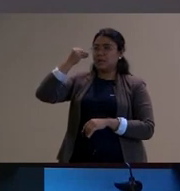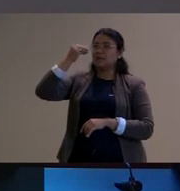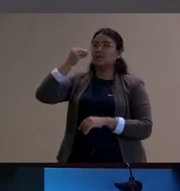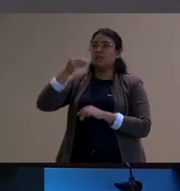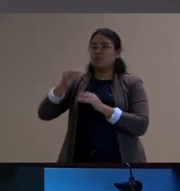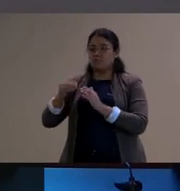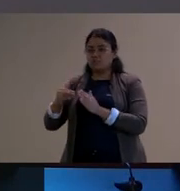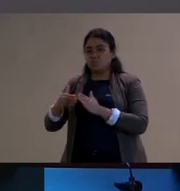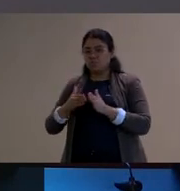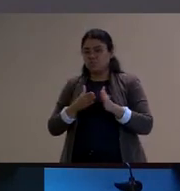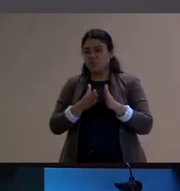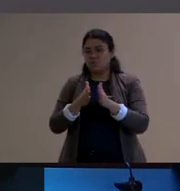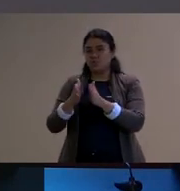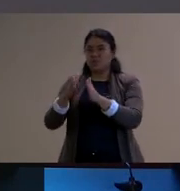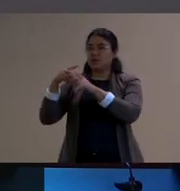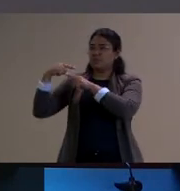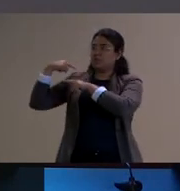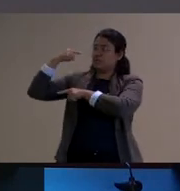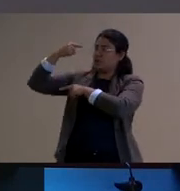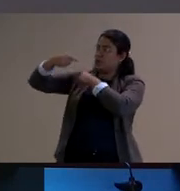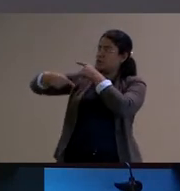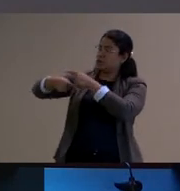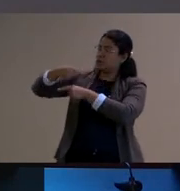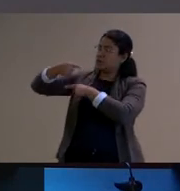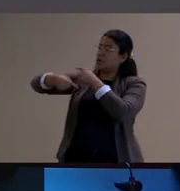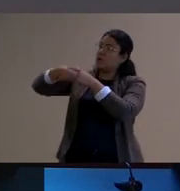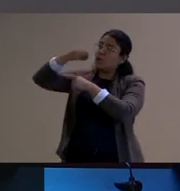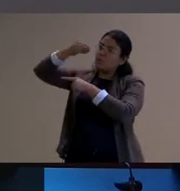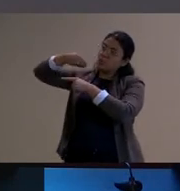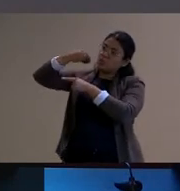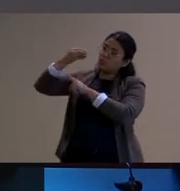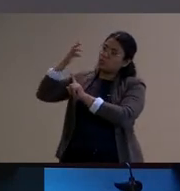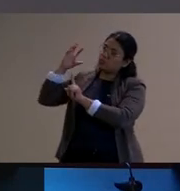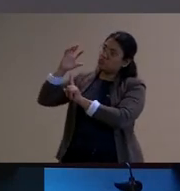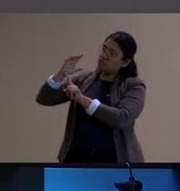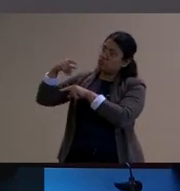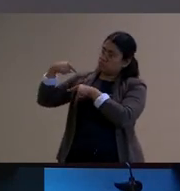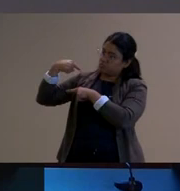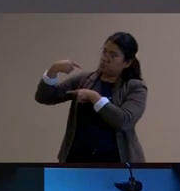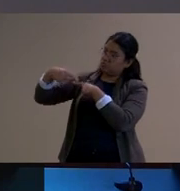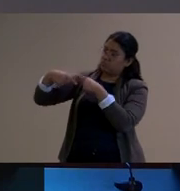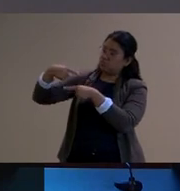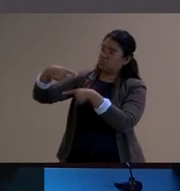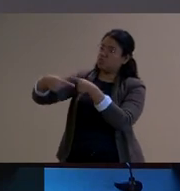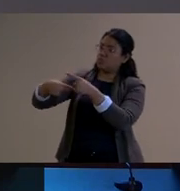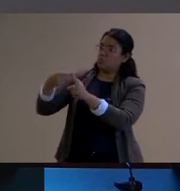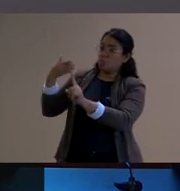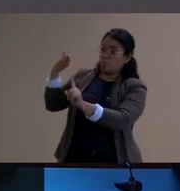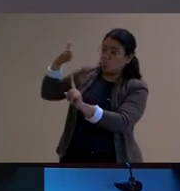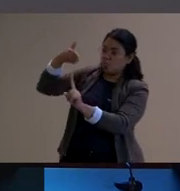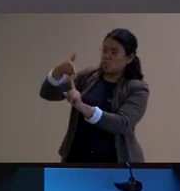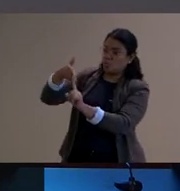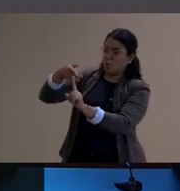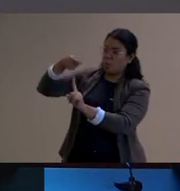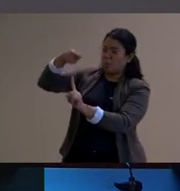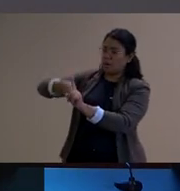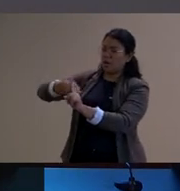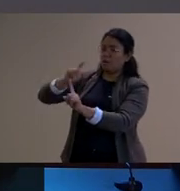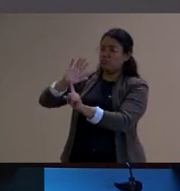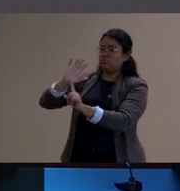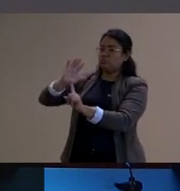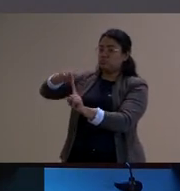tecendo as gerações mas não como uma sina como indicando o que deve ser feito